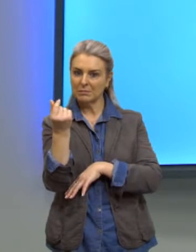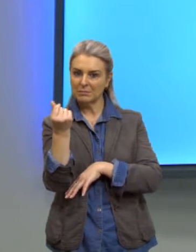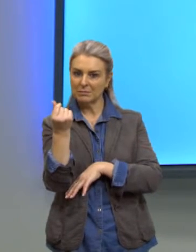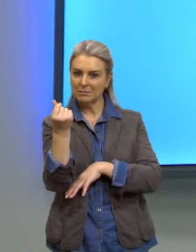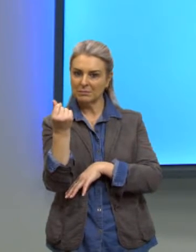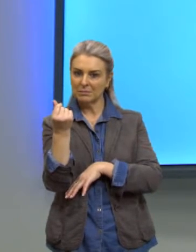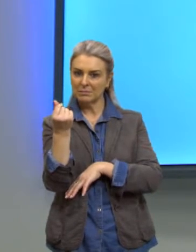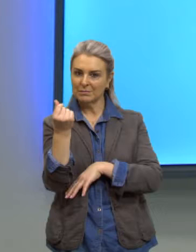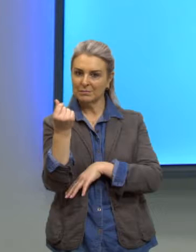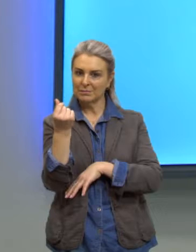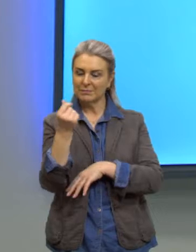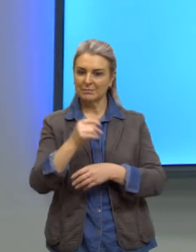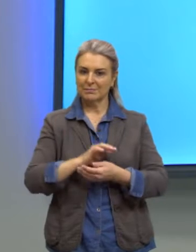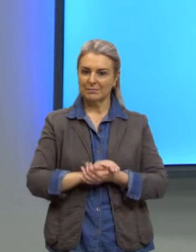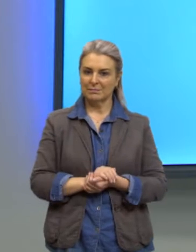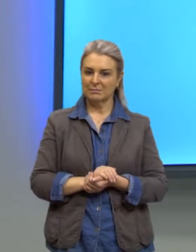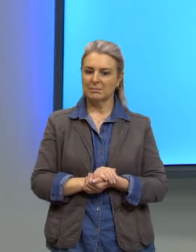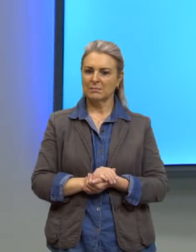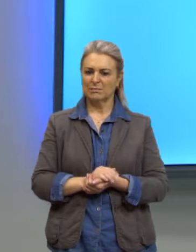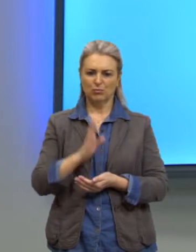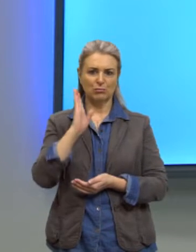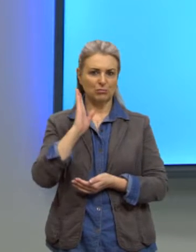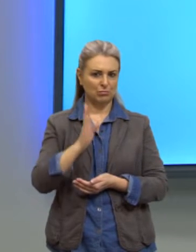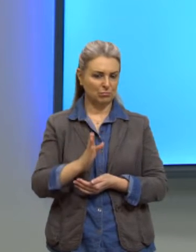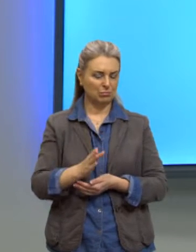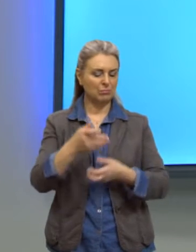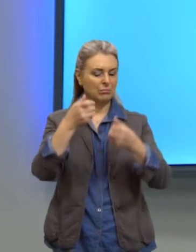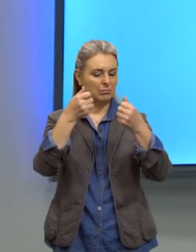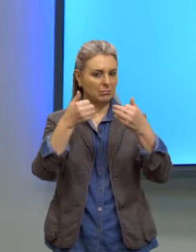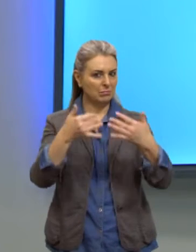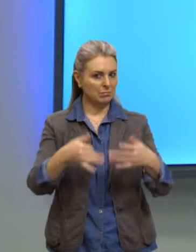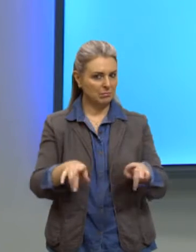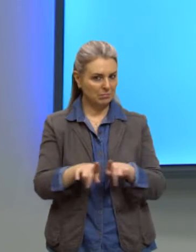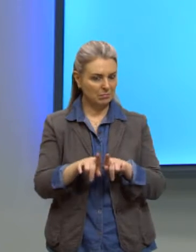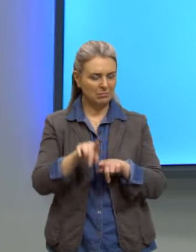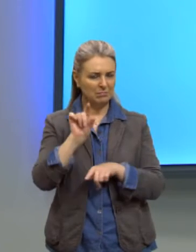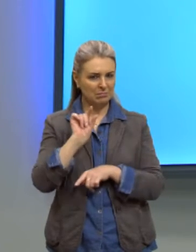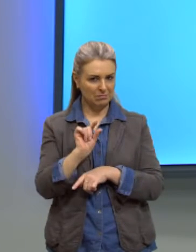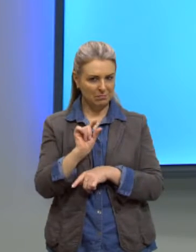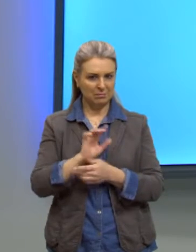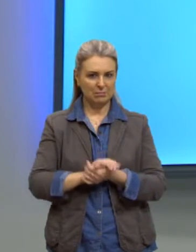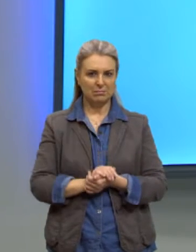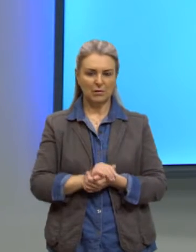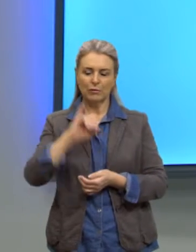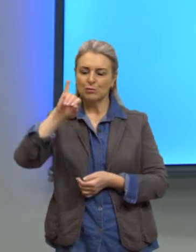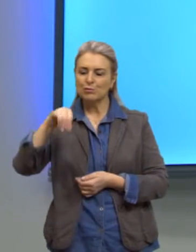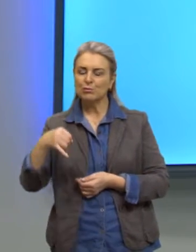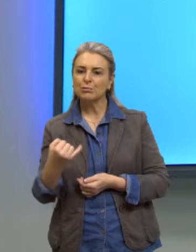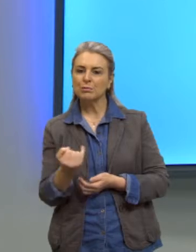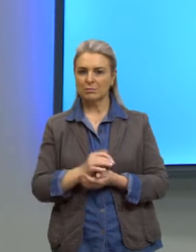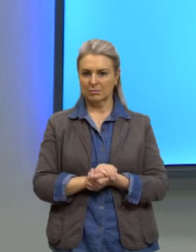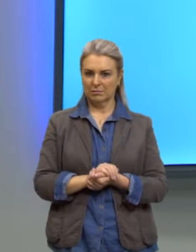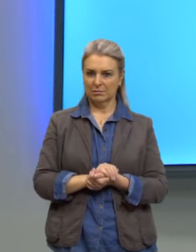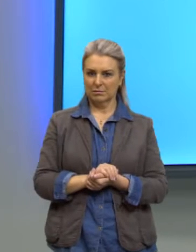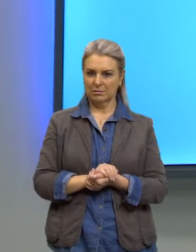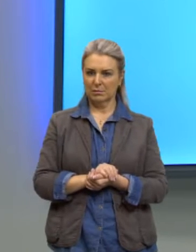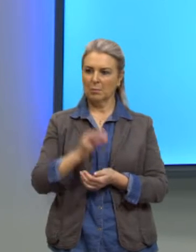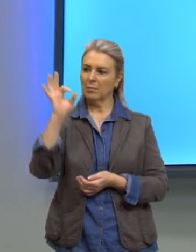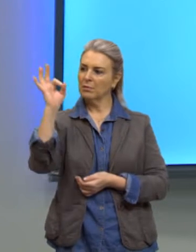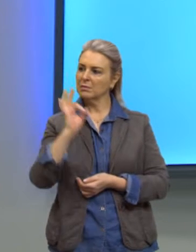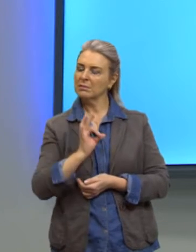Matemática financeira, gente também já conversou um pouquinho sobre isso aqui nessas aulas. Nós falamos sobre juros, nós falamos sobre